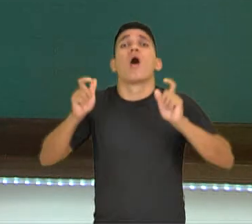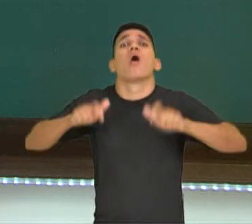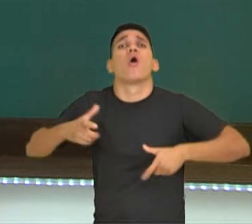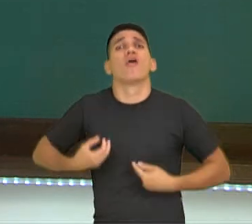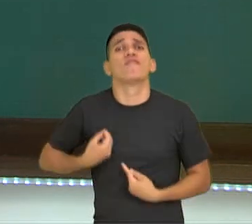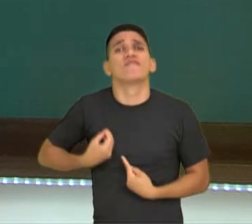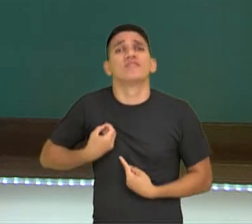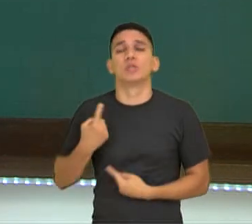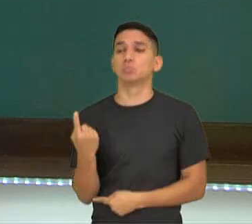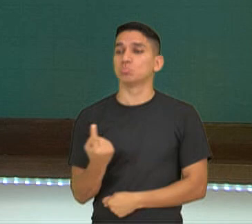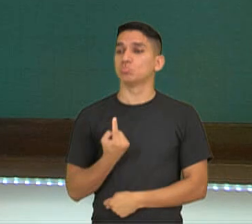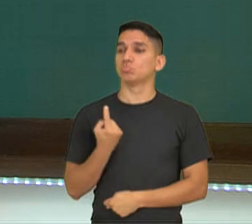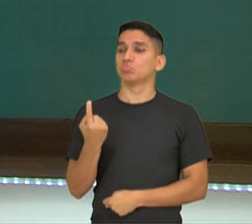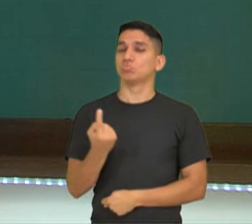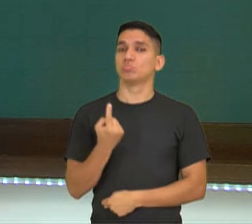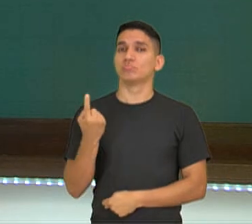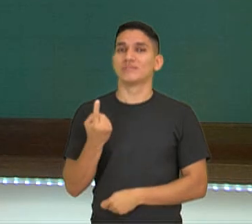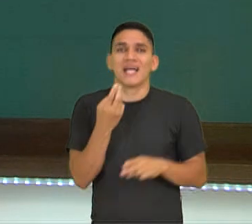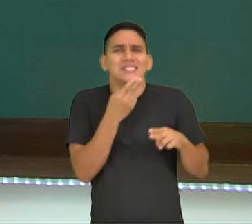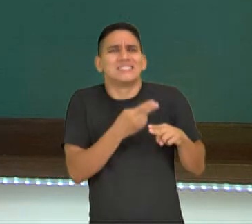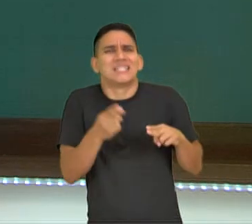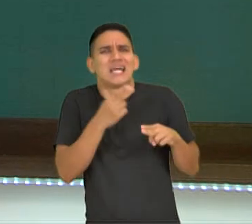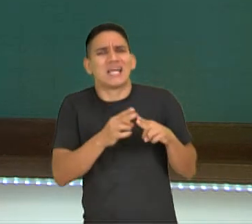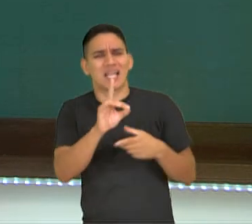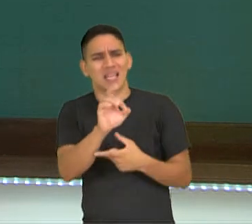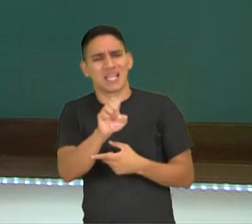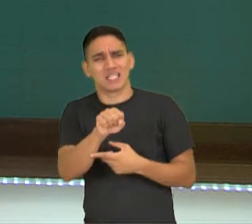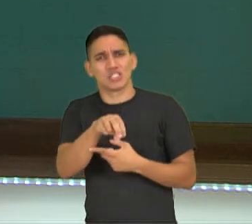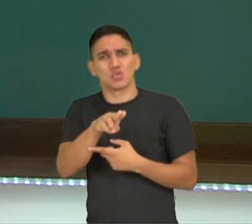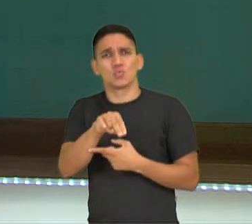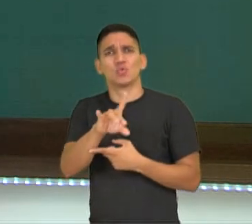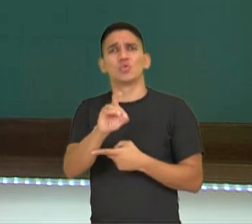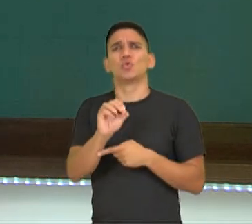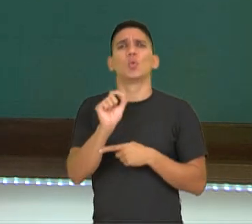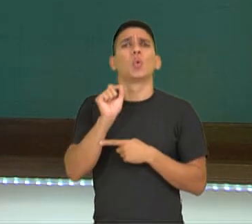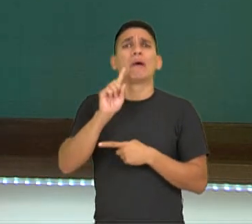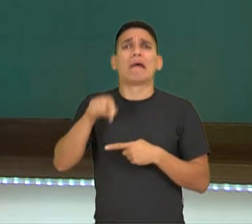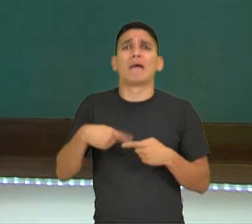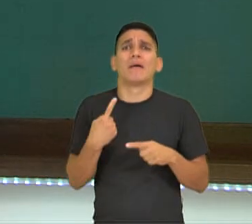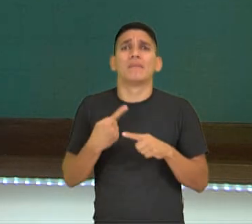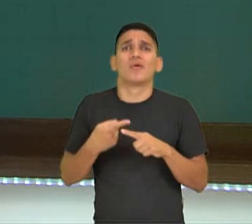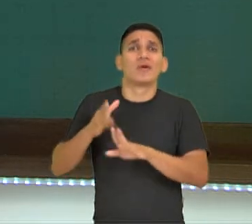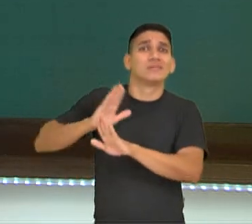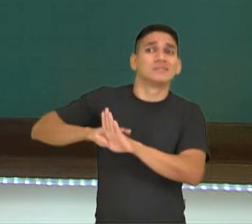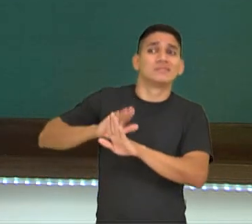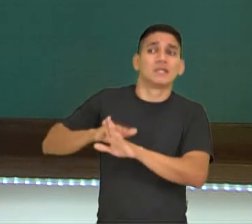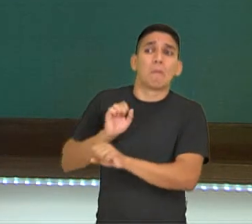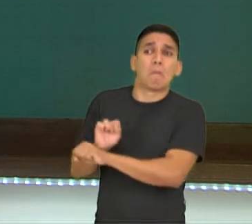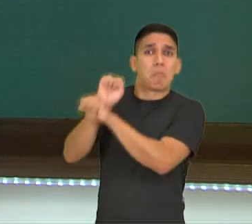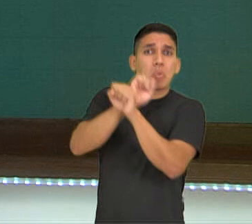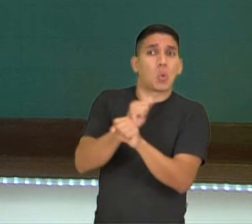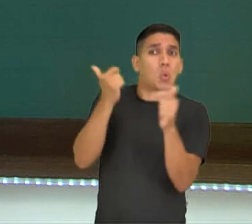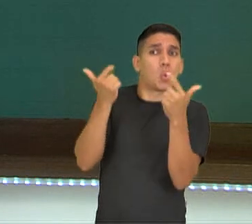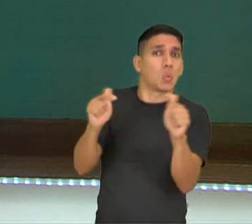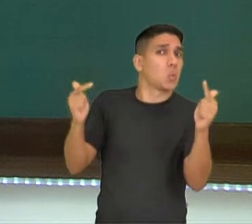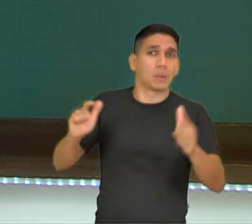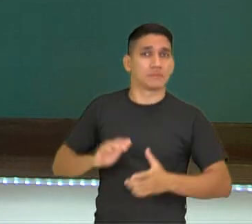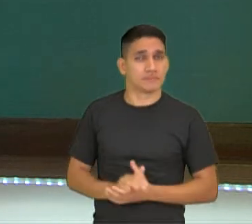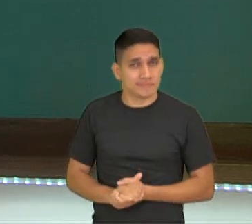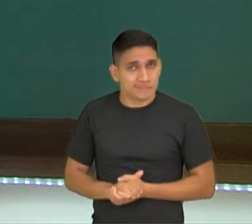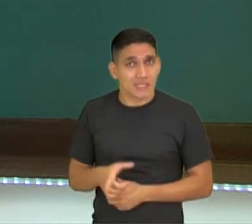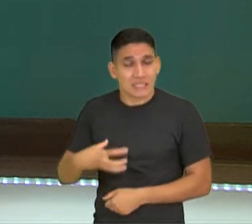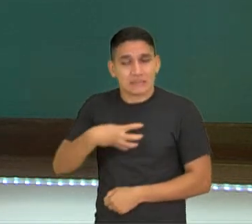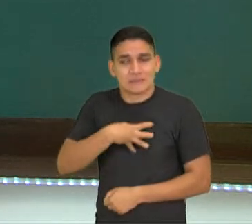estava sozinho. Desnudo, gente, significa que estar desprotegido. Vagava